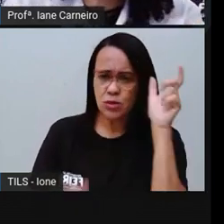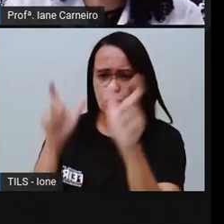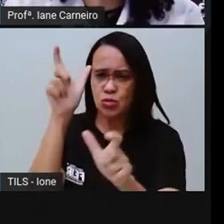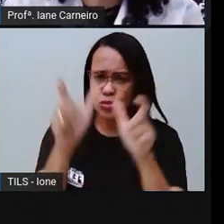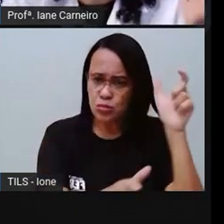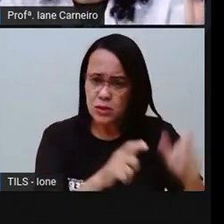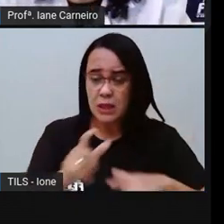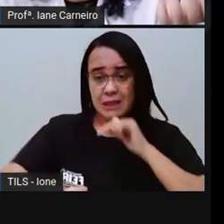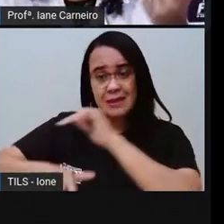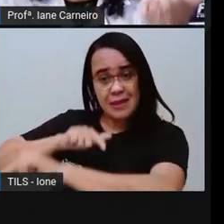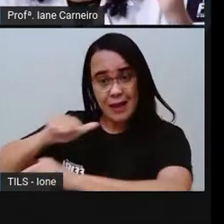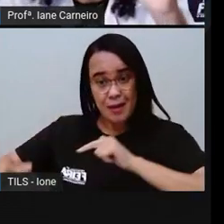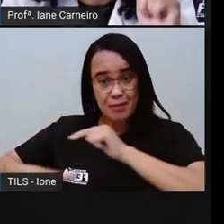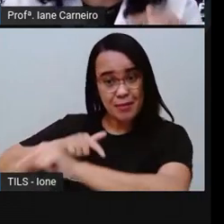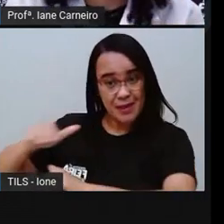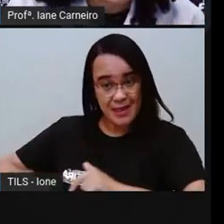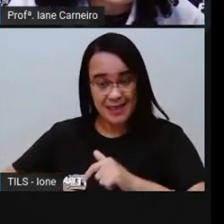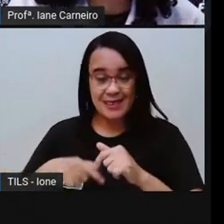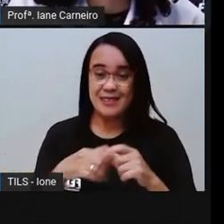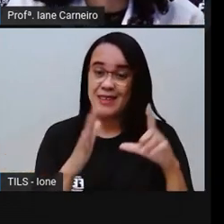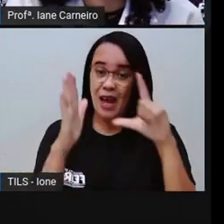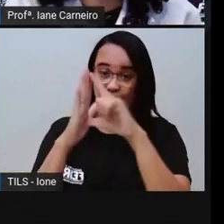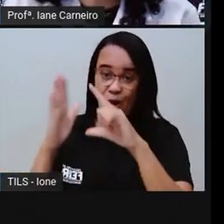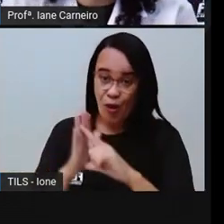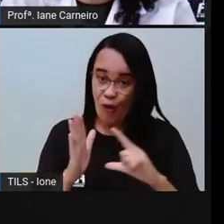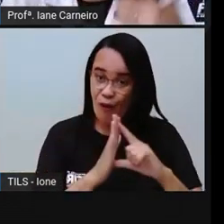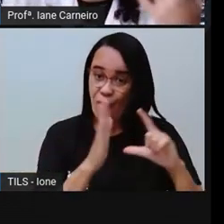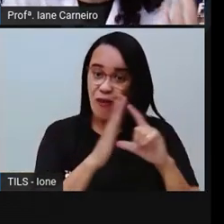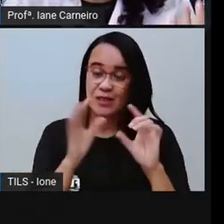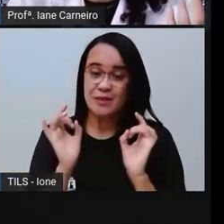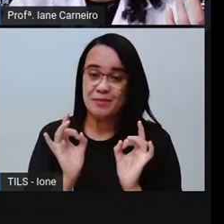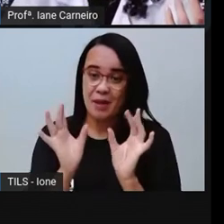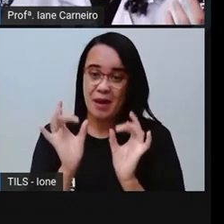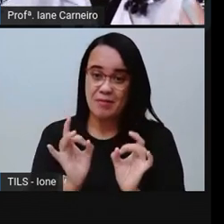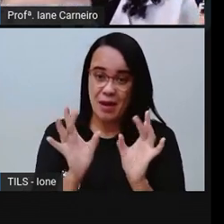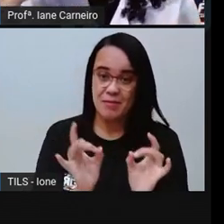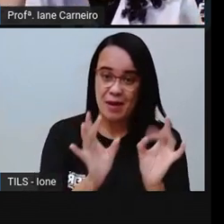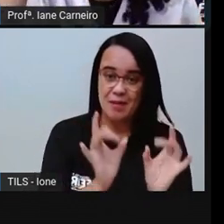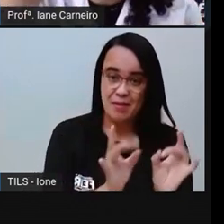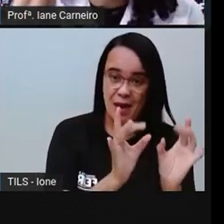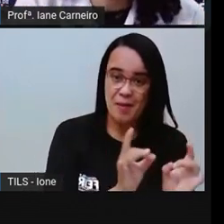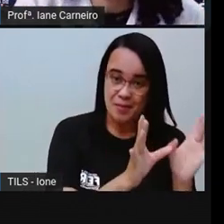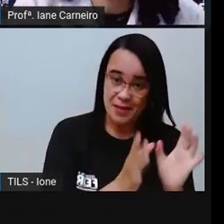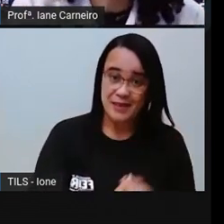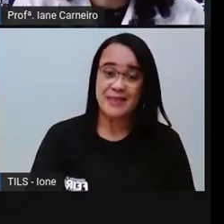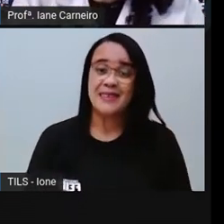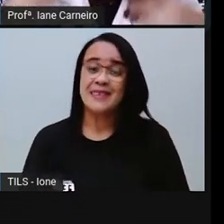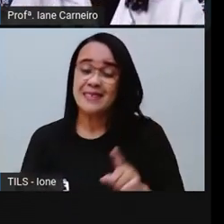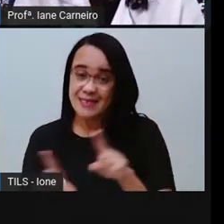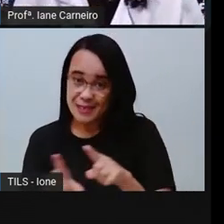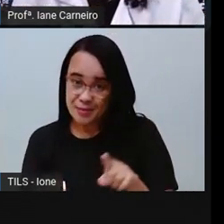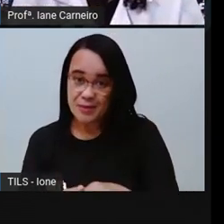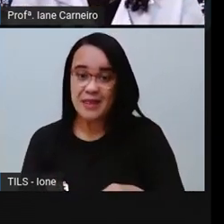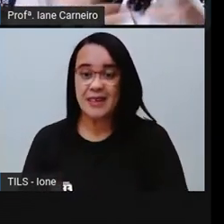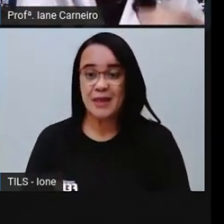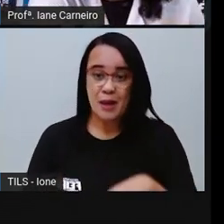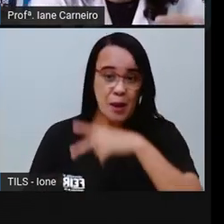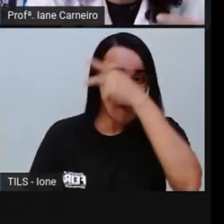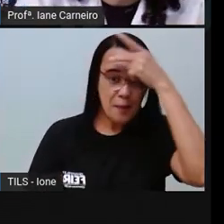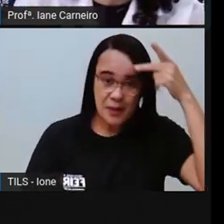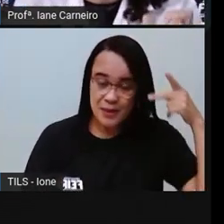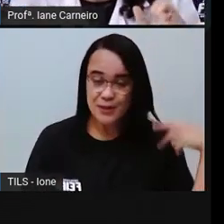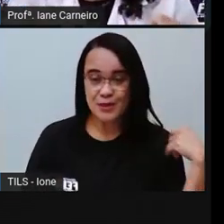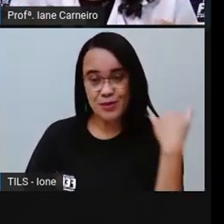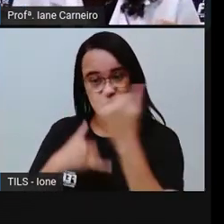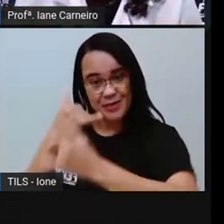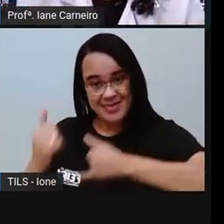vendedor e os vendedores estão trabalhando, né? Então, assim como tem pessoas lá se divertindo, quando você vai ao cinema,